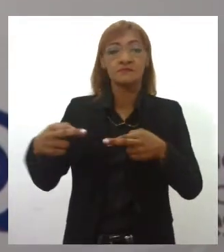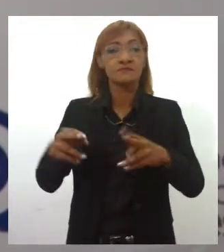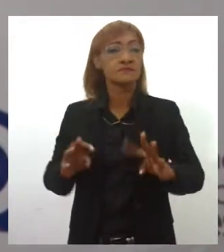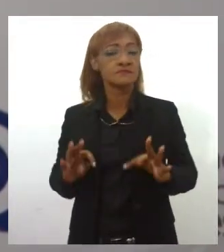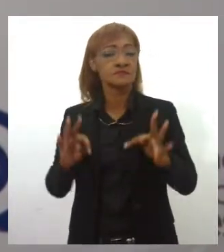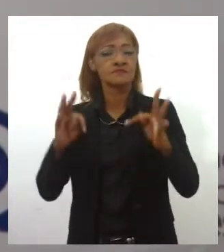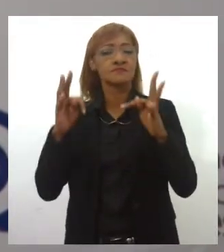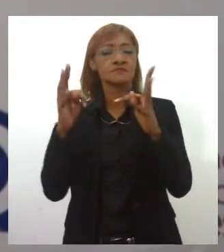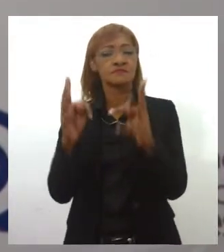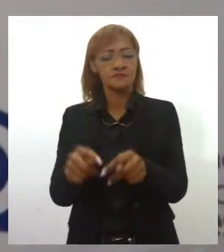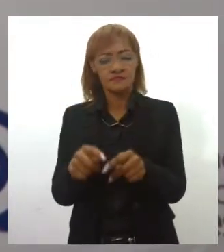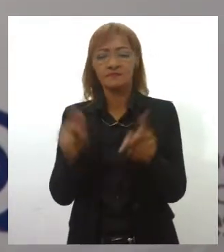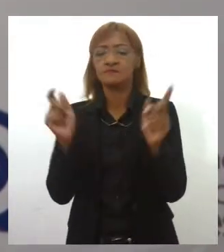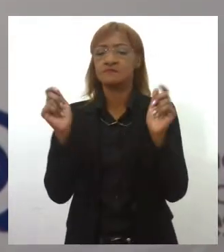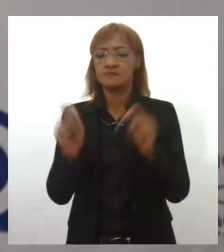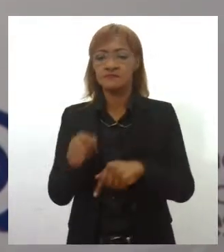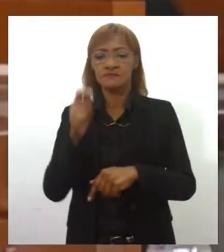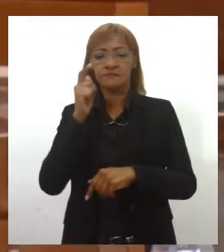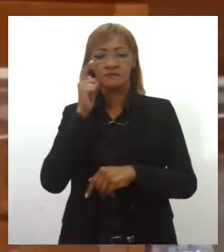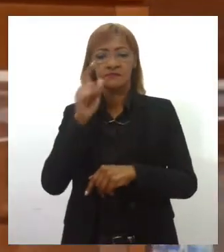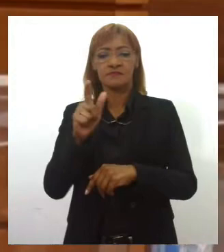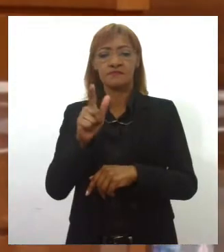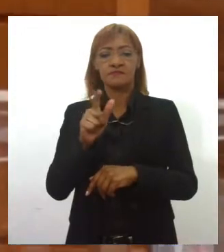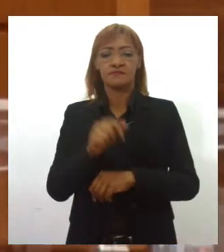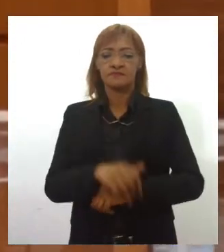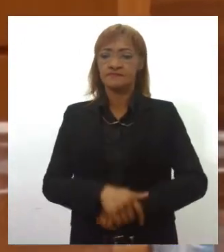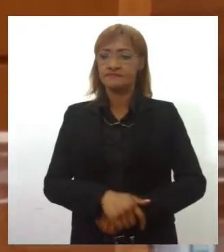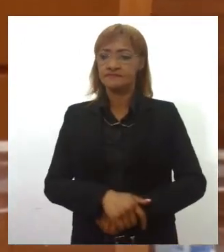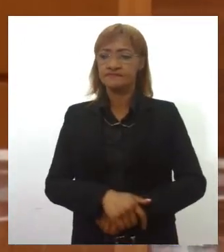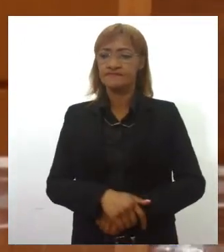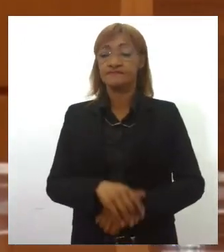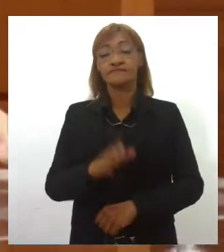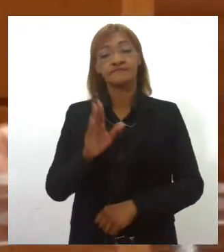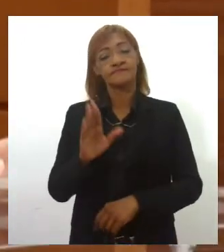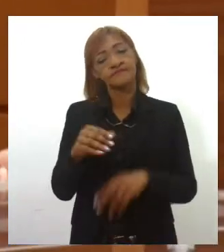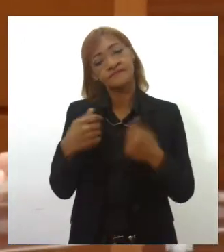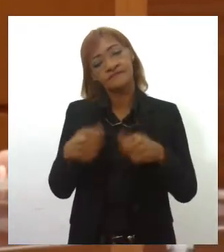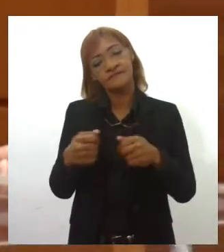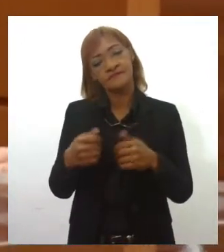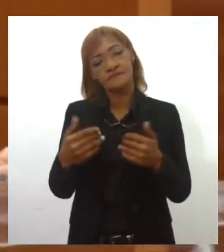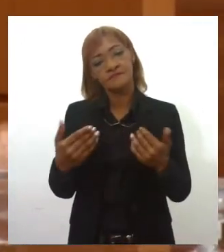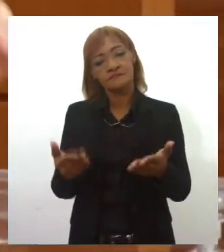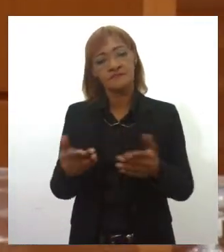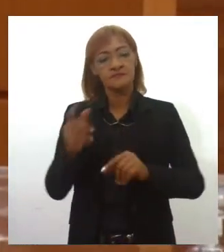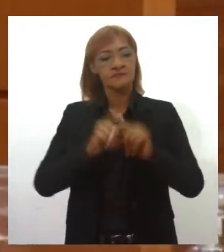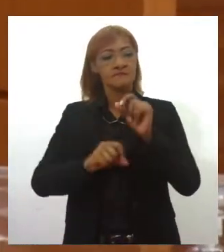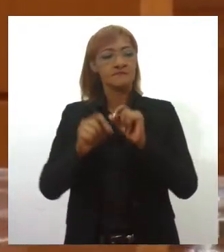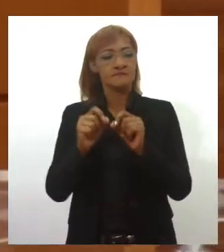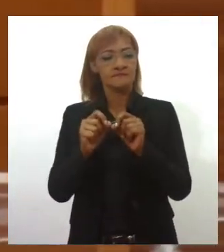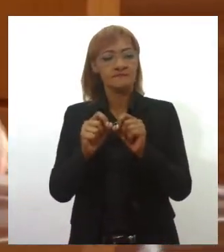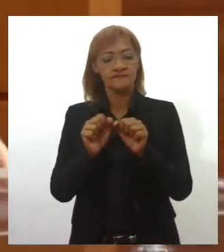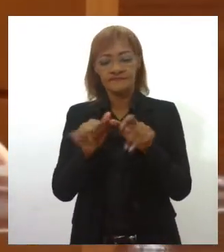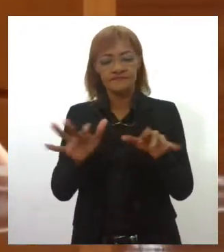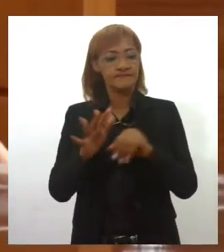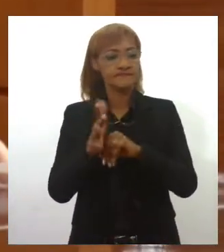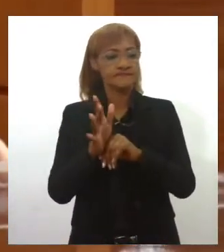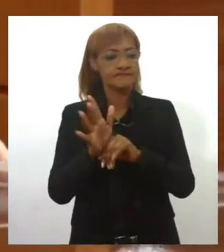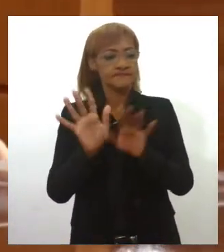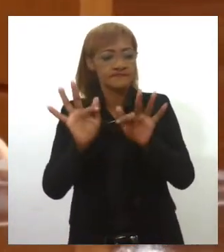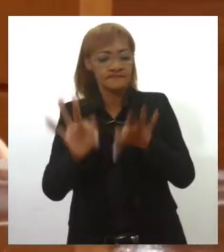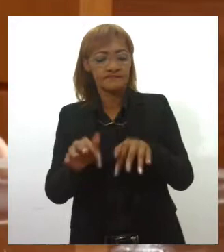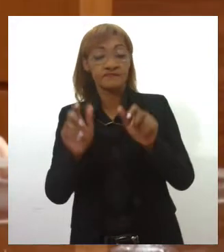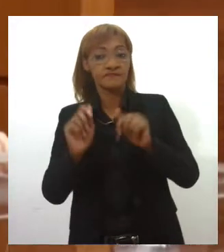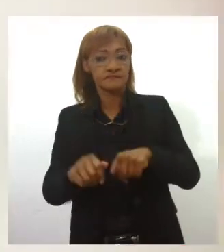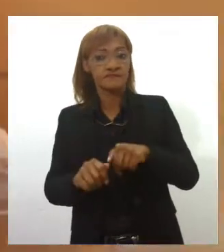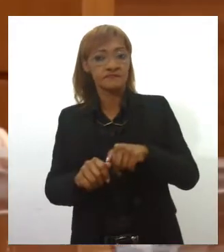consigo fazer o crescimento de emprego. Apesar de necessário, o investimento no pós-pandemia pode ser um obstáculo